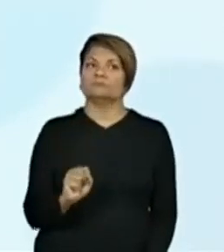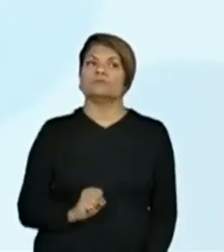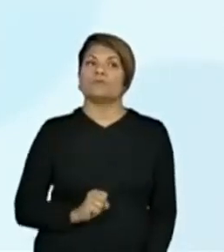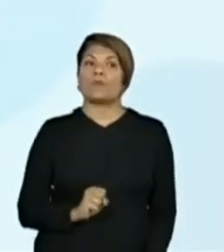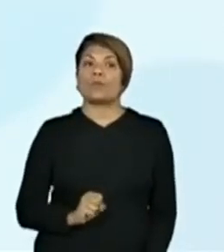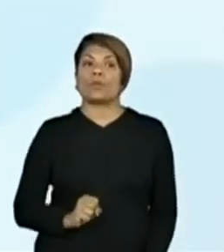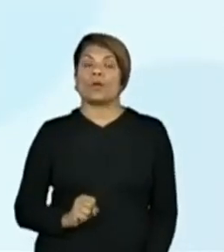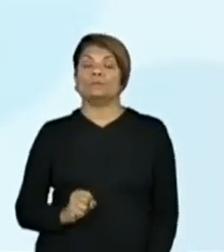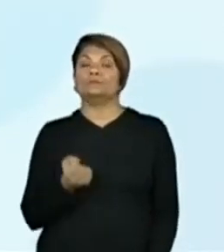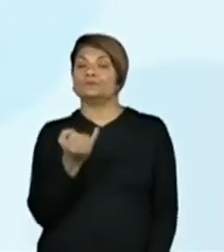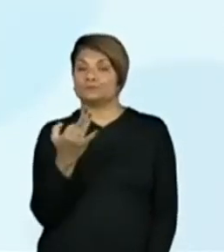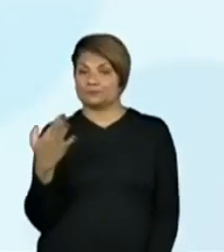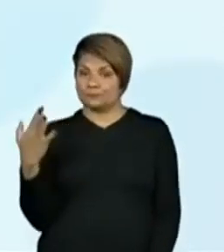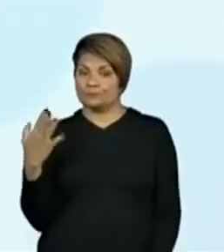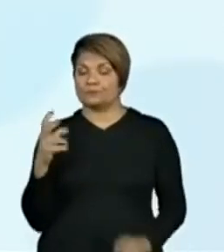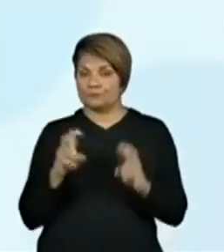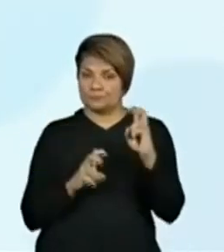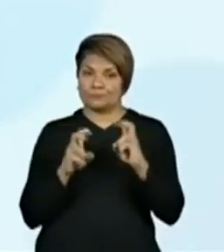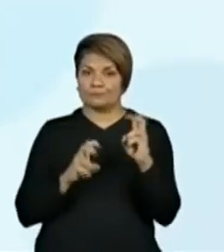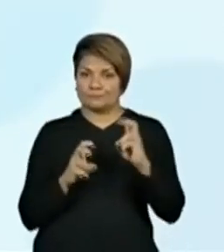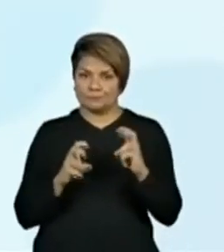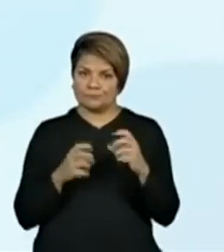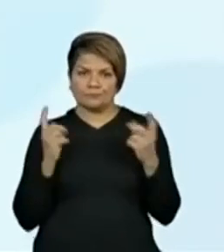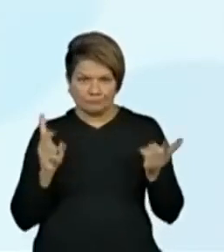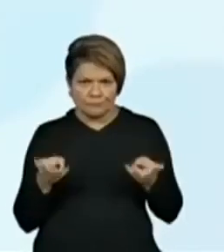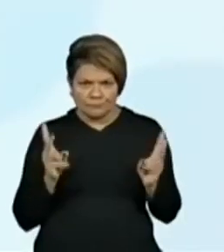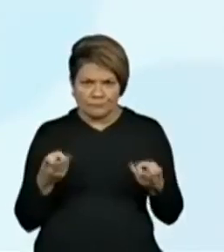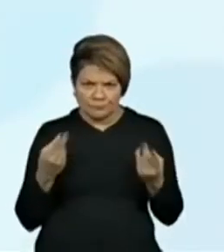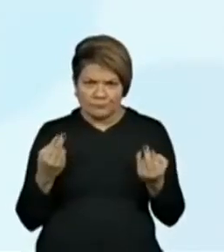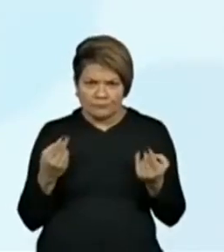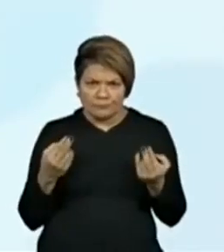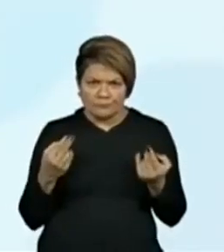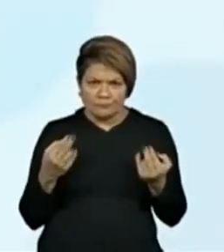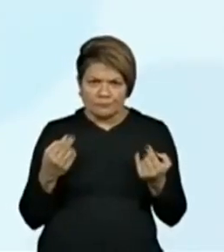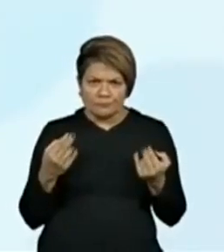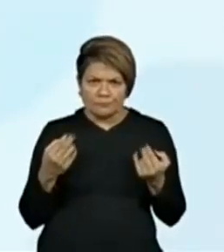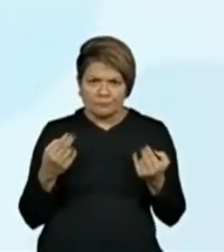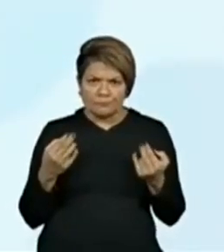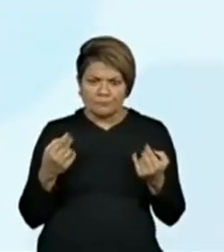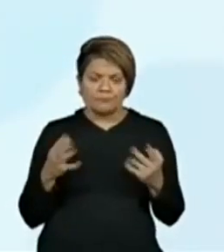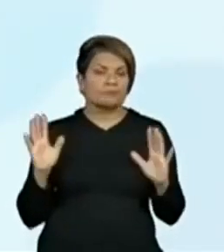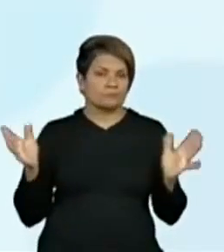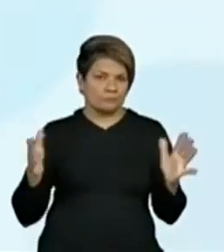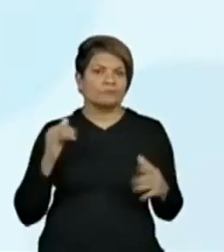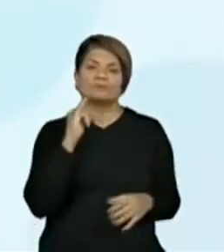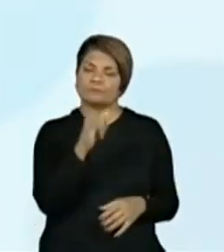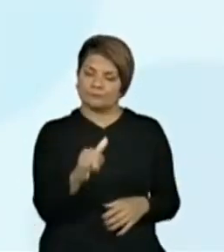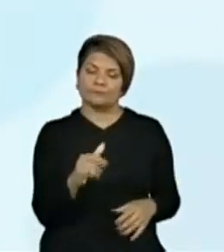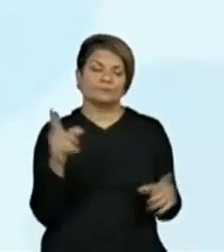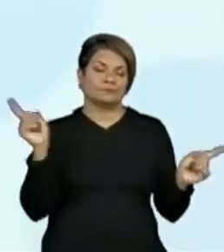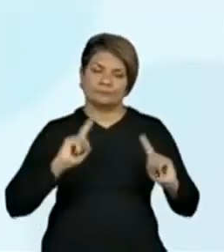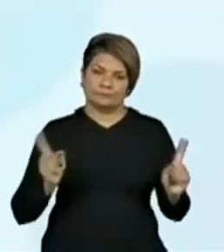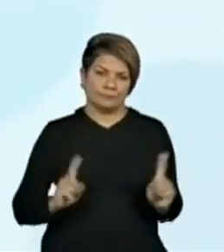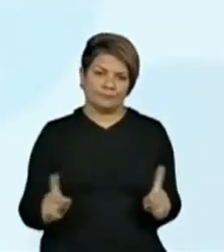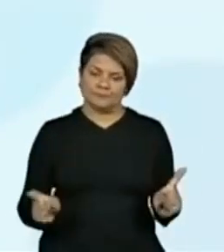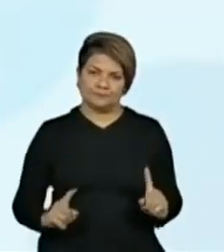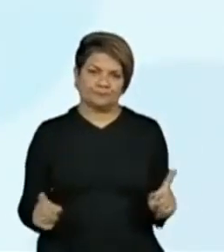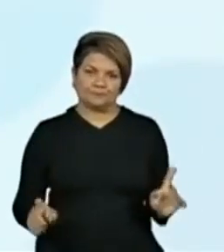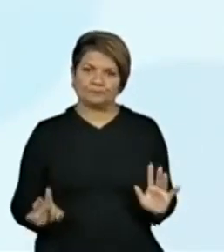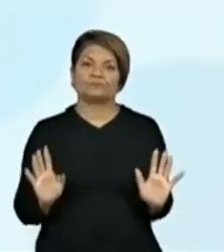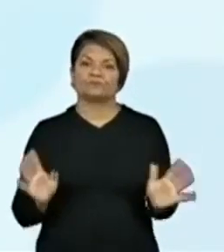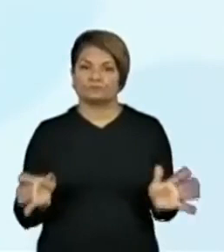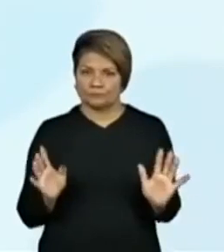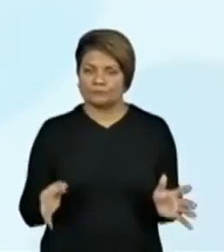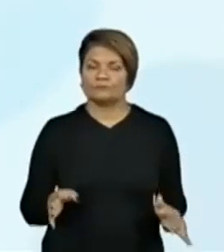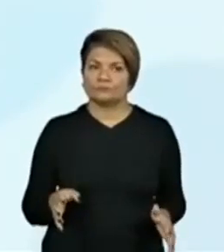algarismo nos dois números é o mesmo? E aí? Já me falaram. Já falaram que não, professora. Não, agora